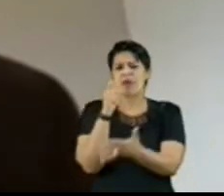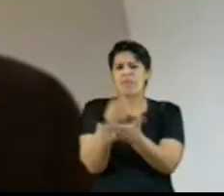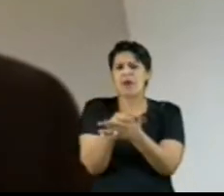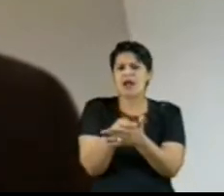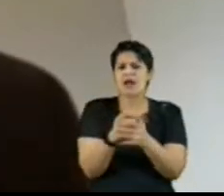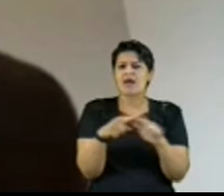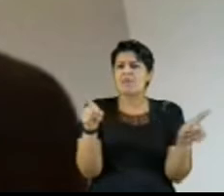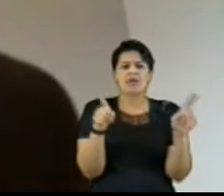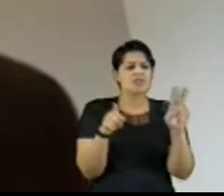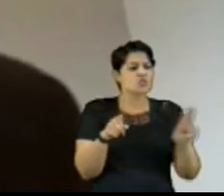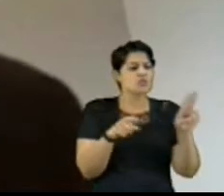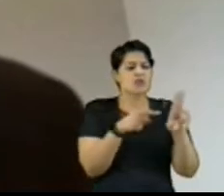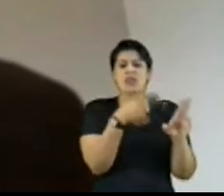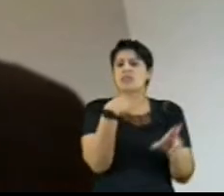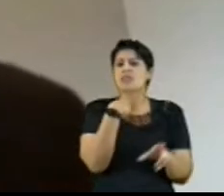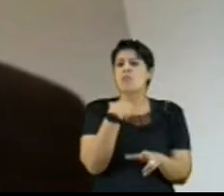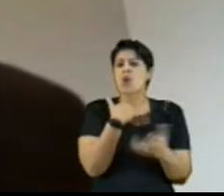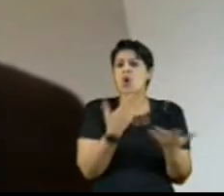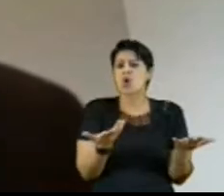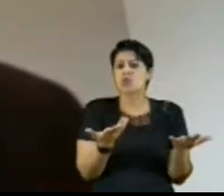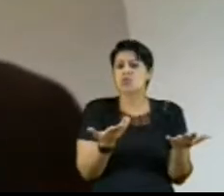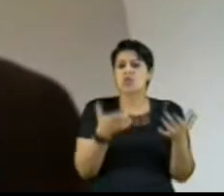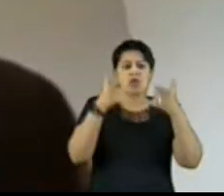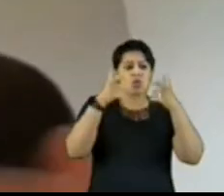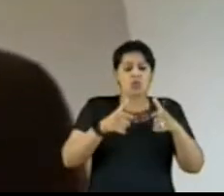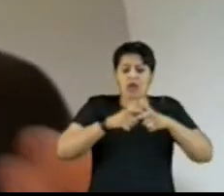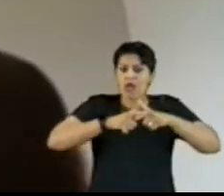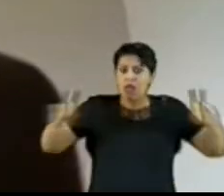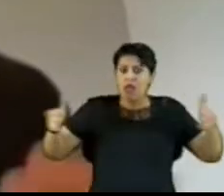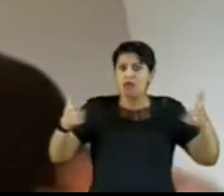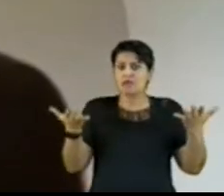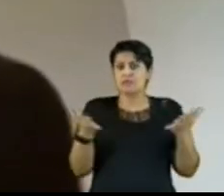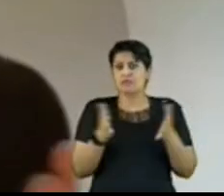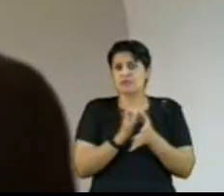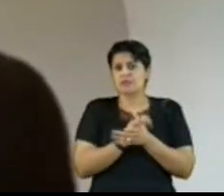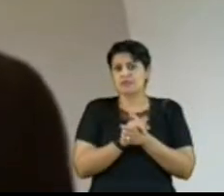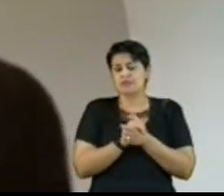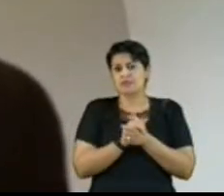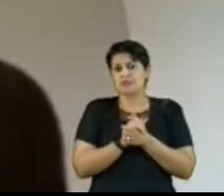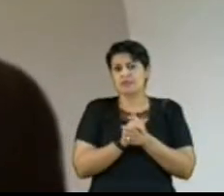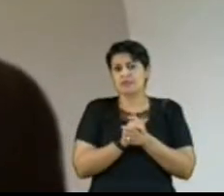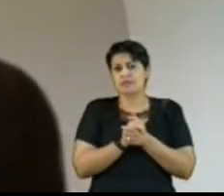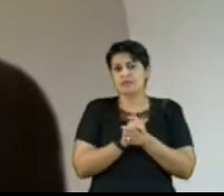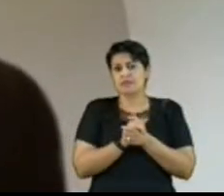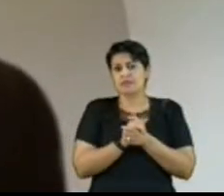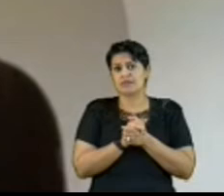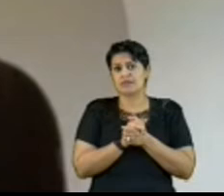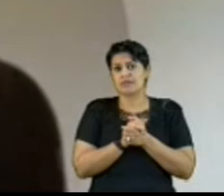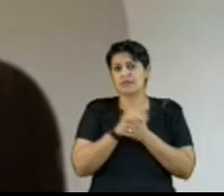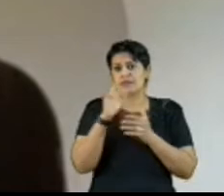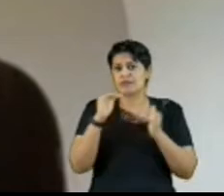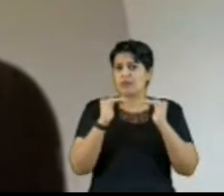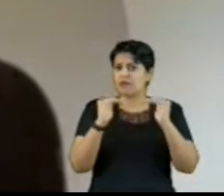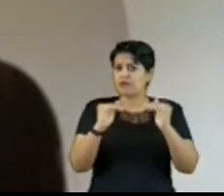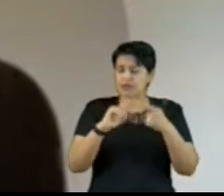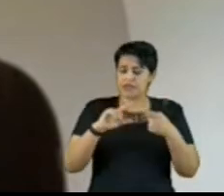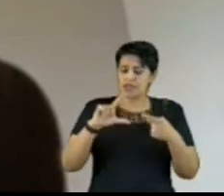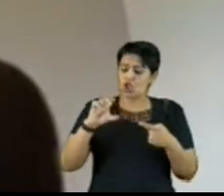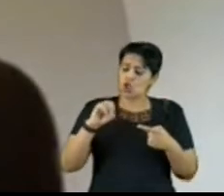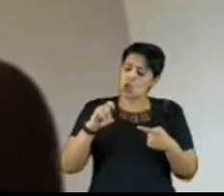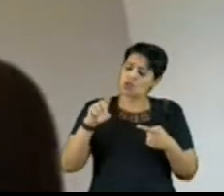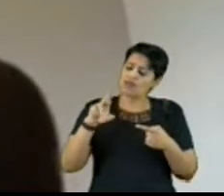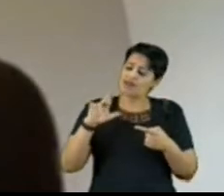tecnologia os cidadãos de cidades tão progressistas quanto, e aí cito, né, Londrina, no Paraná,